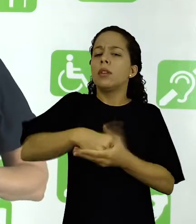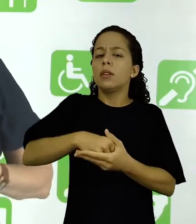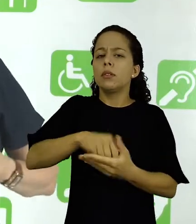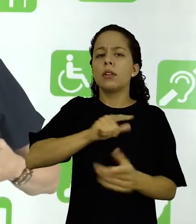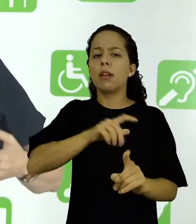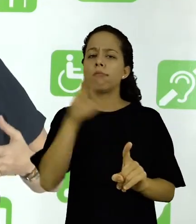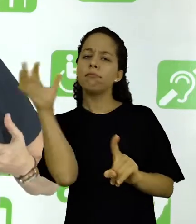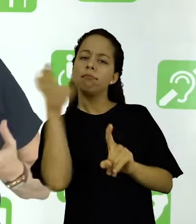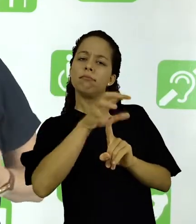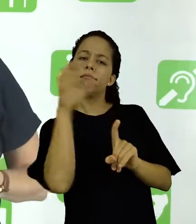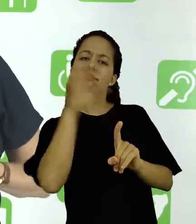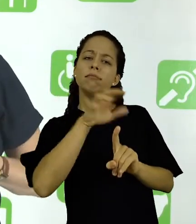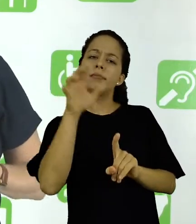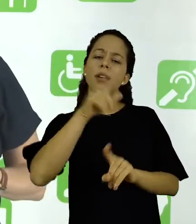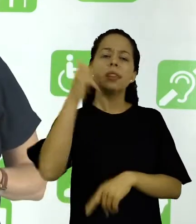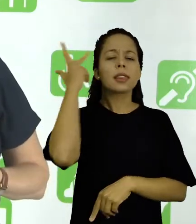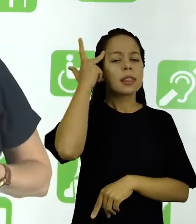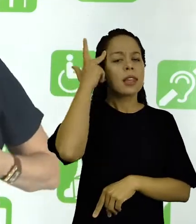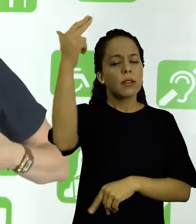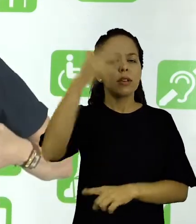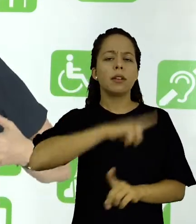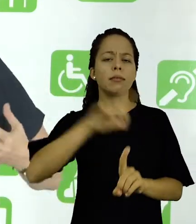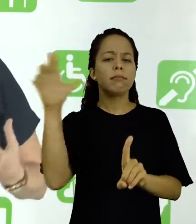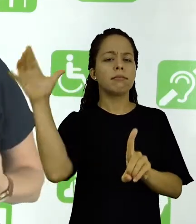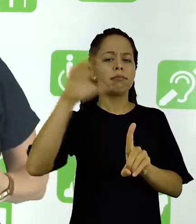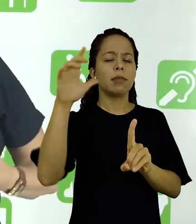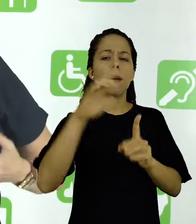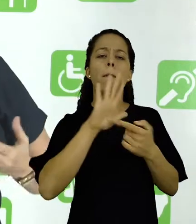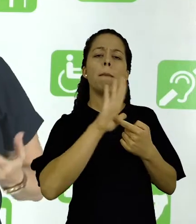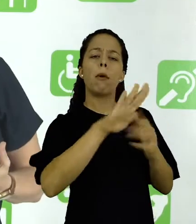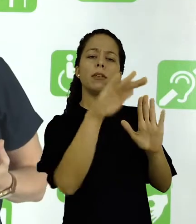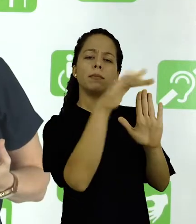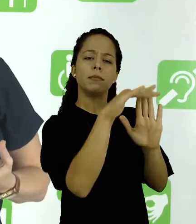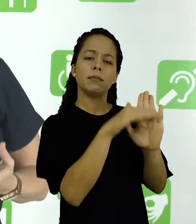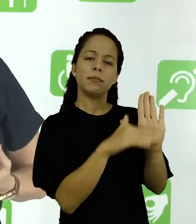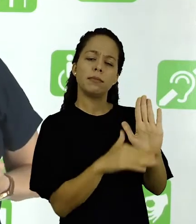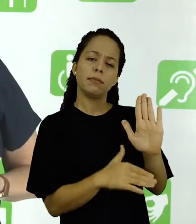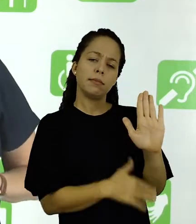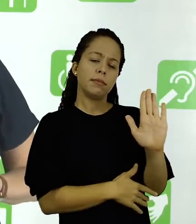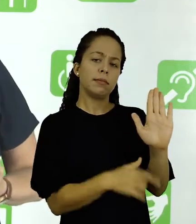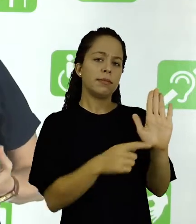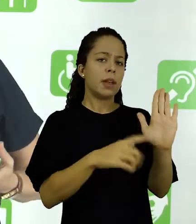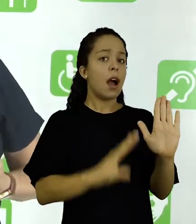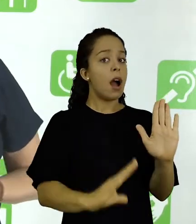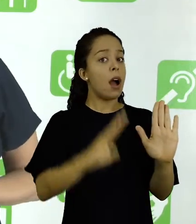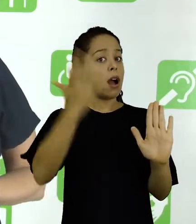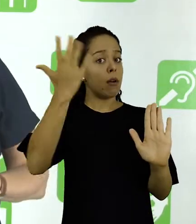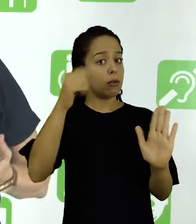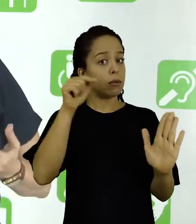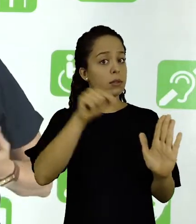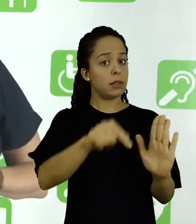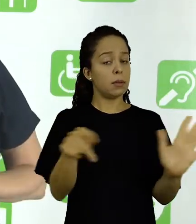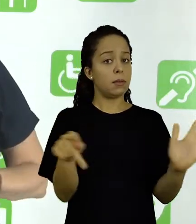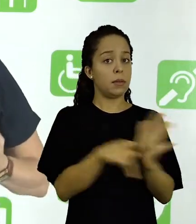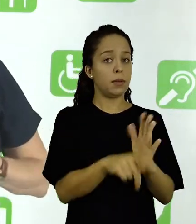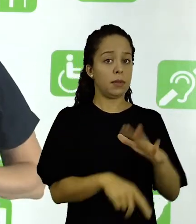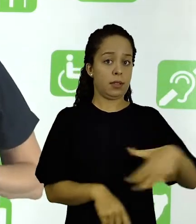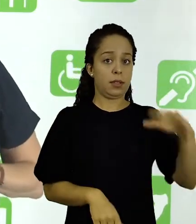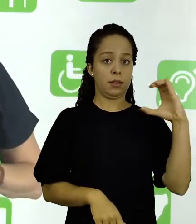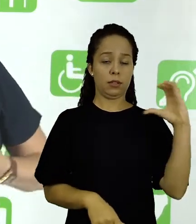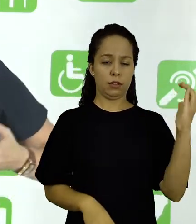forças, quais são as leis naturais que governam, que regem, que determinam esses